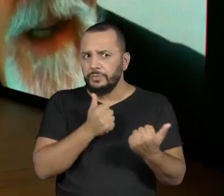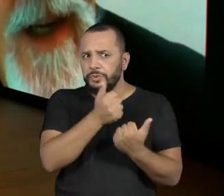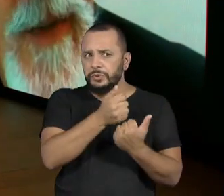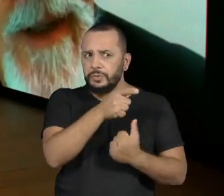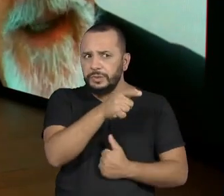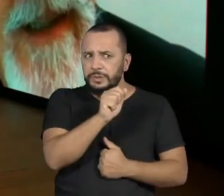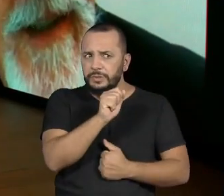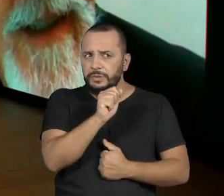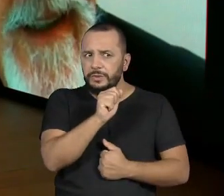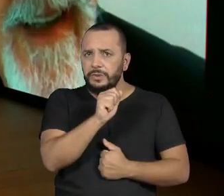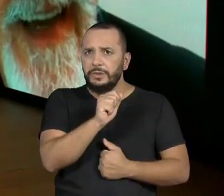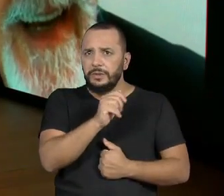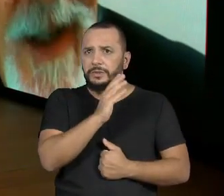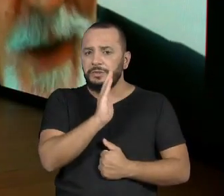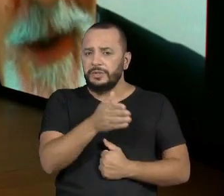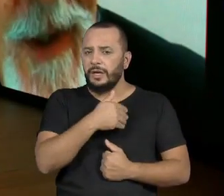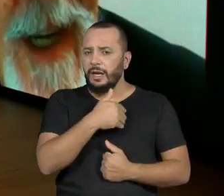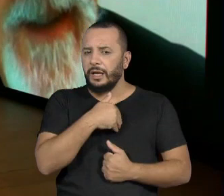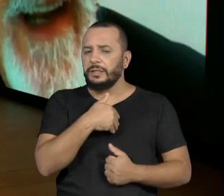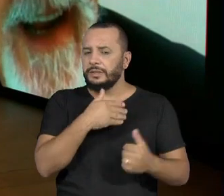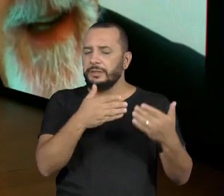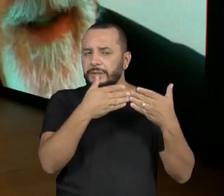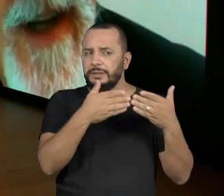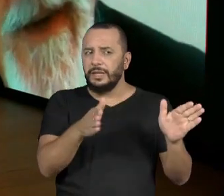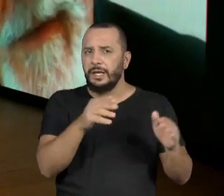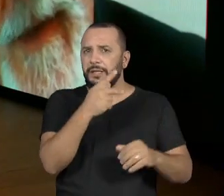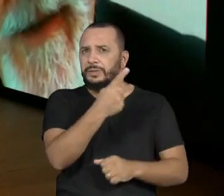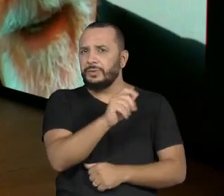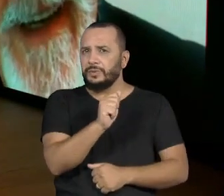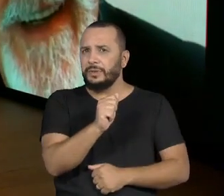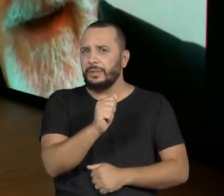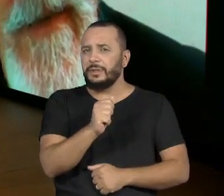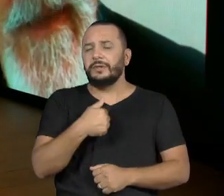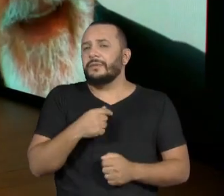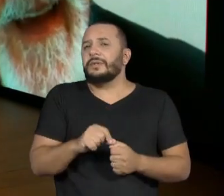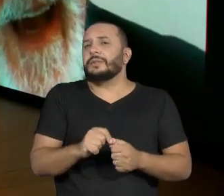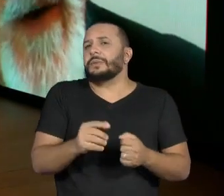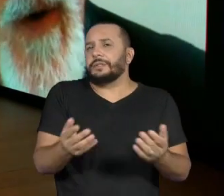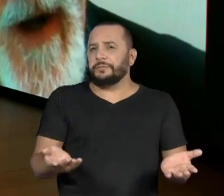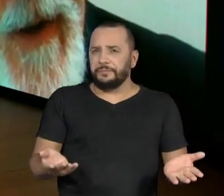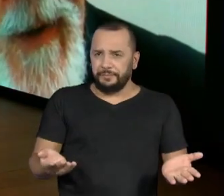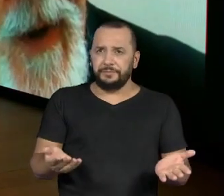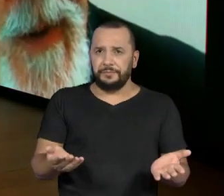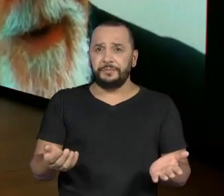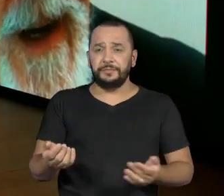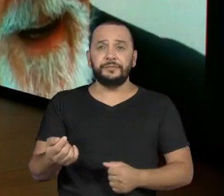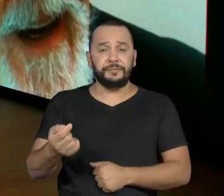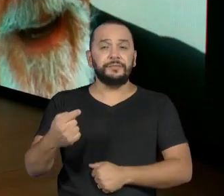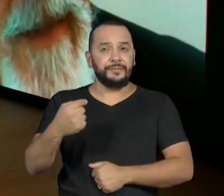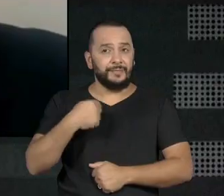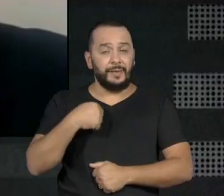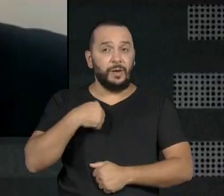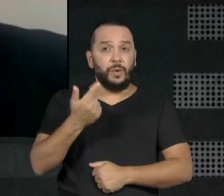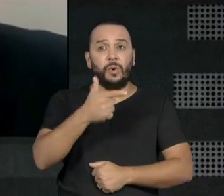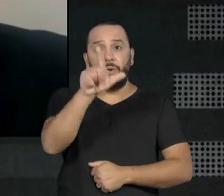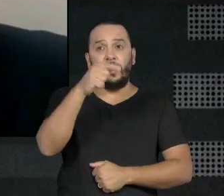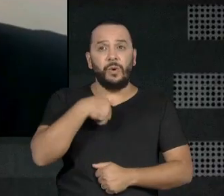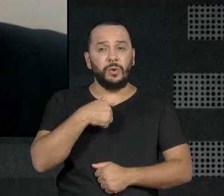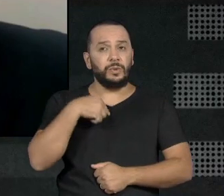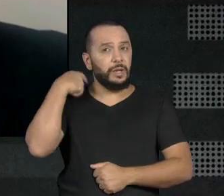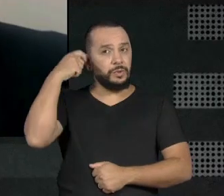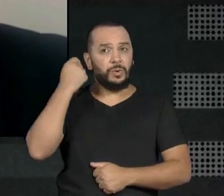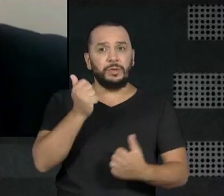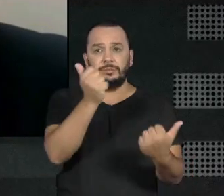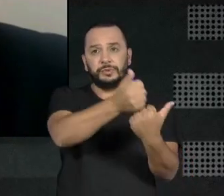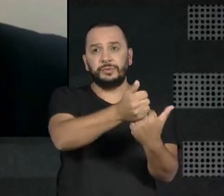larguei a estreia, na sua estreia, sei lá, a estreia, falei para fazer o quê, né? Aí colocaram o trator no meu lugar, mas não deu certo, eu